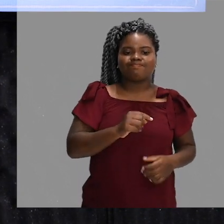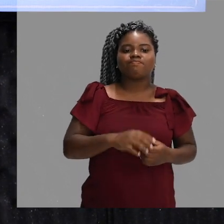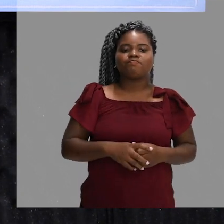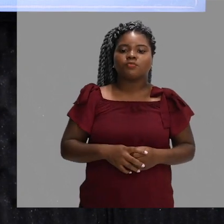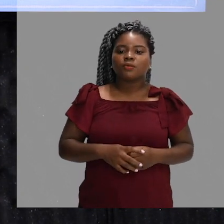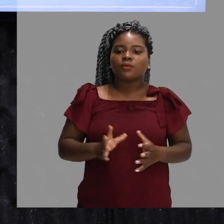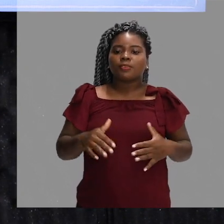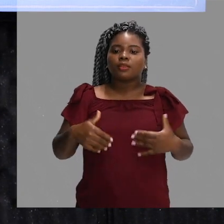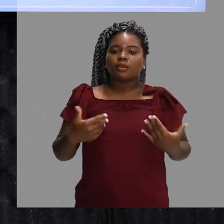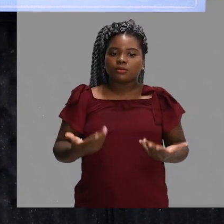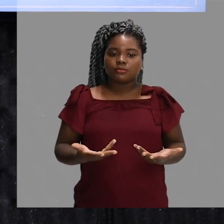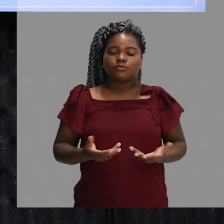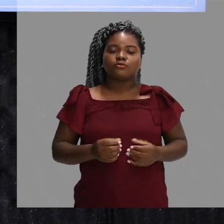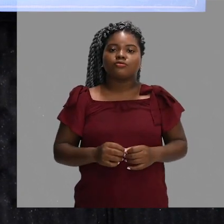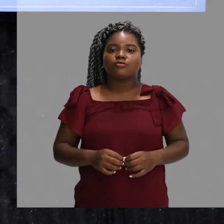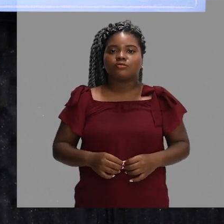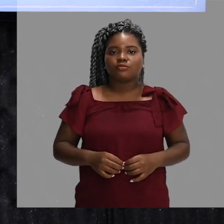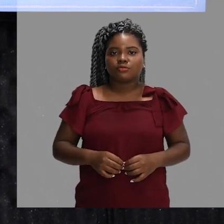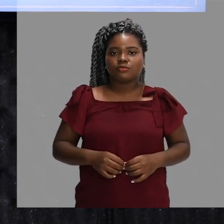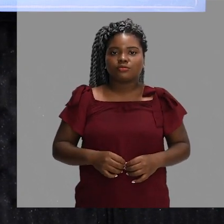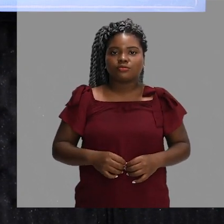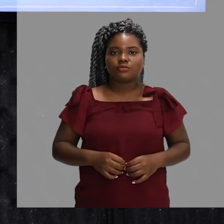um pouquinho mais baixa.